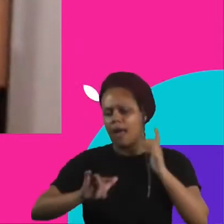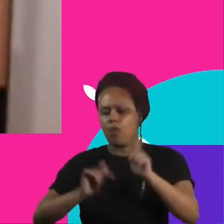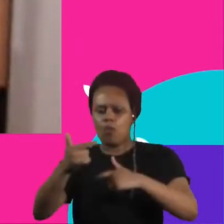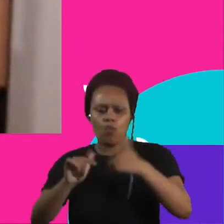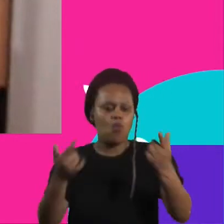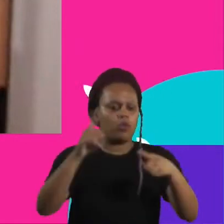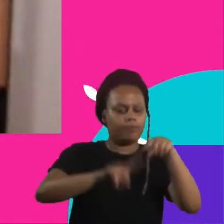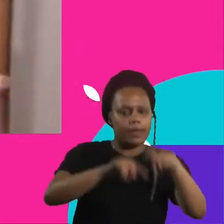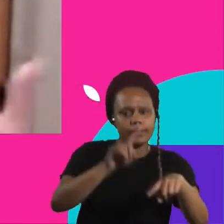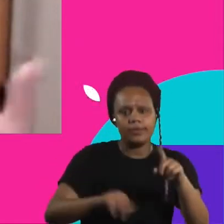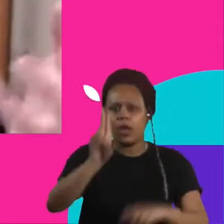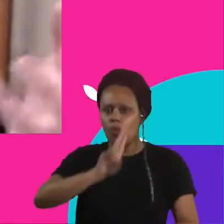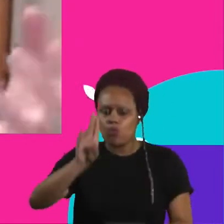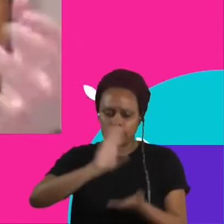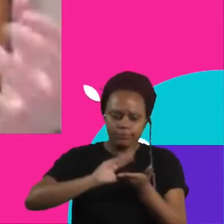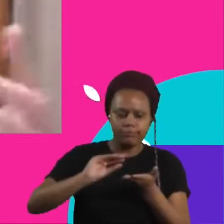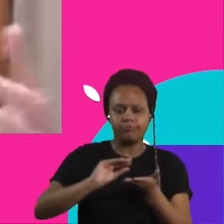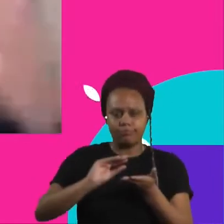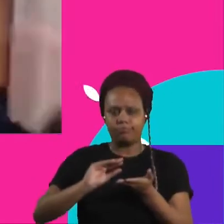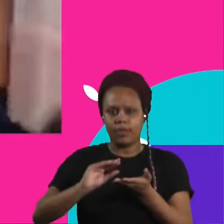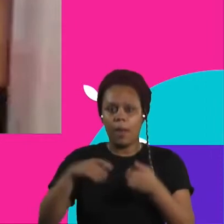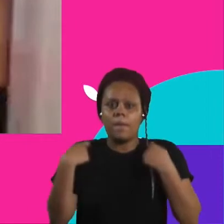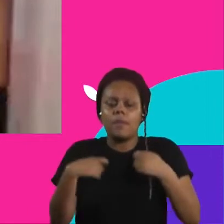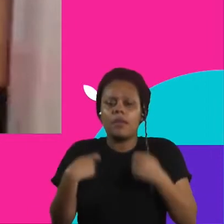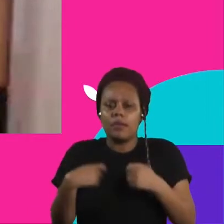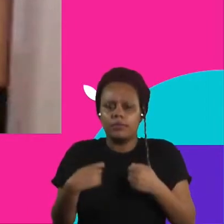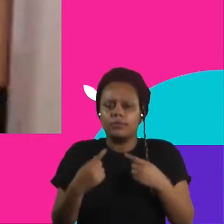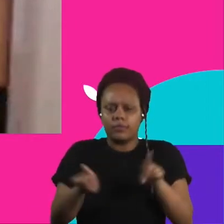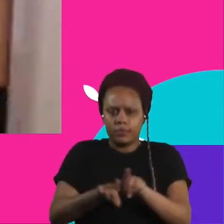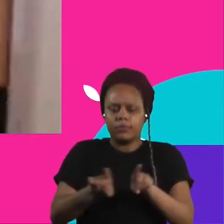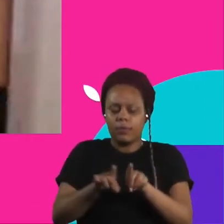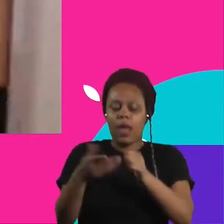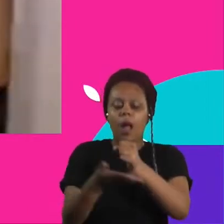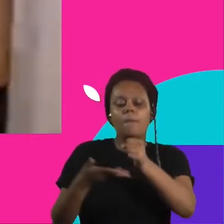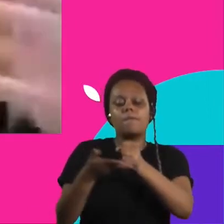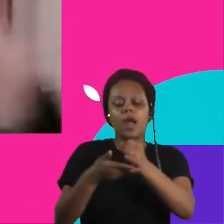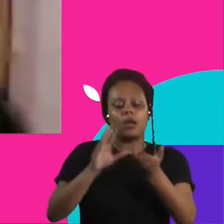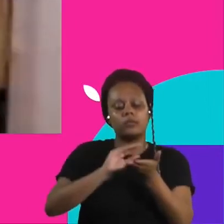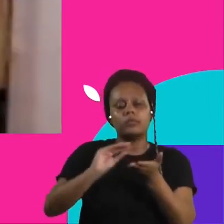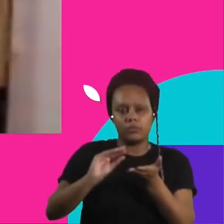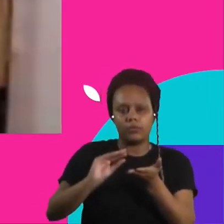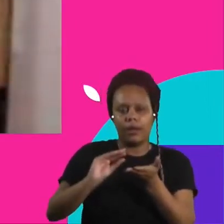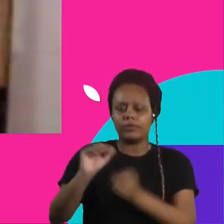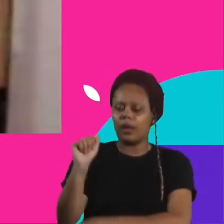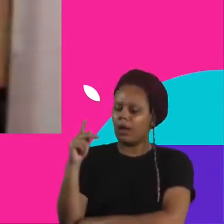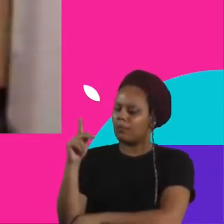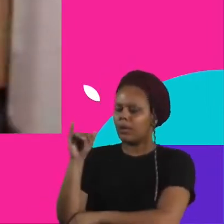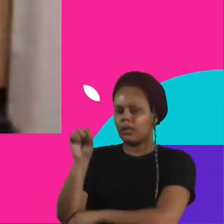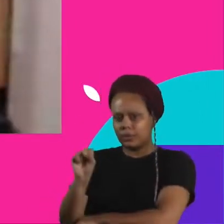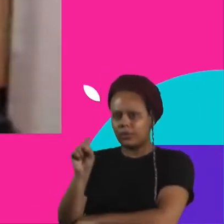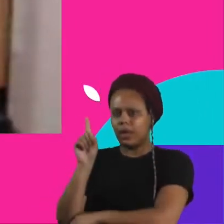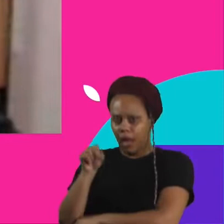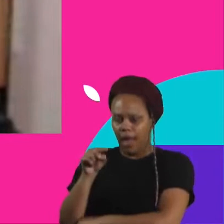ferramentas que usam dados, geralmente elas precisam se alimentar de alguma base de dados e a API é o que permite essa comunicação. informação.